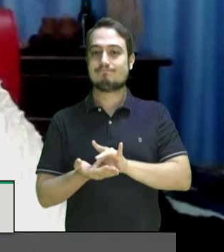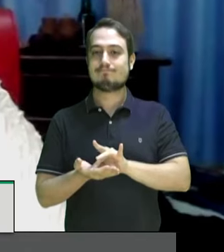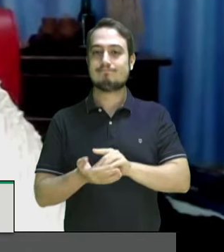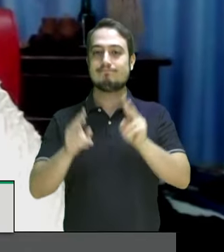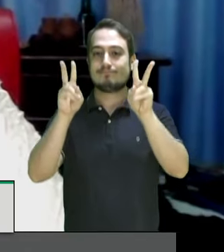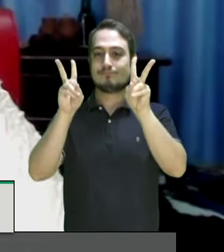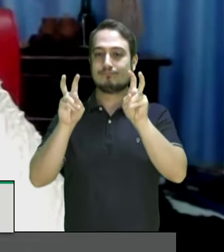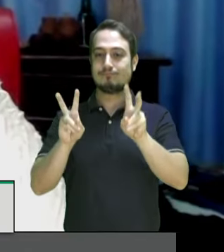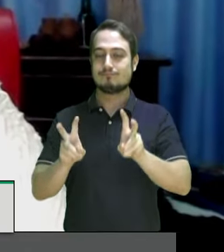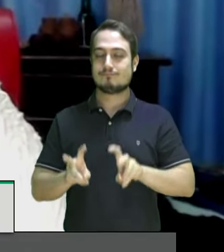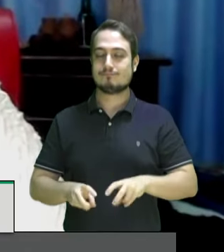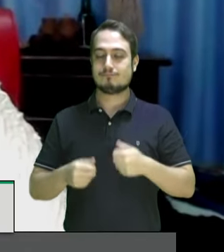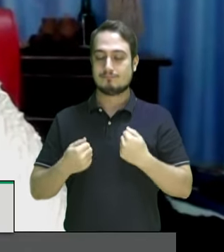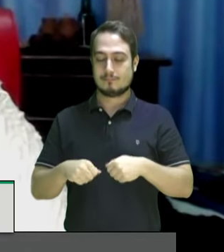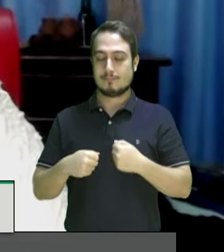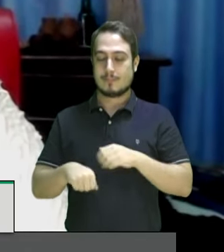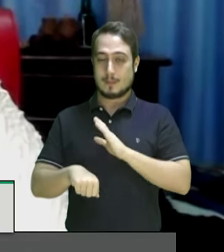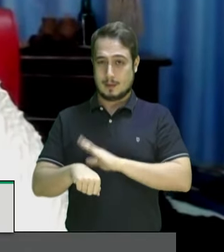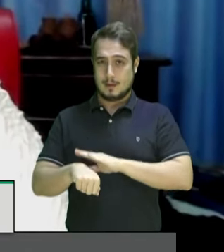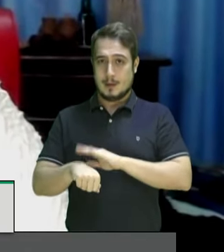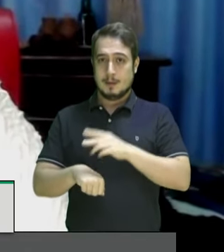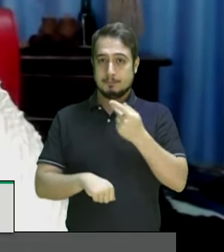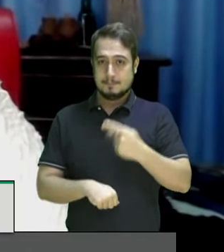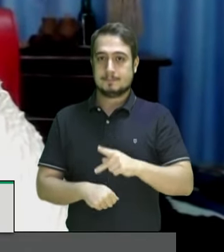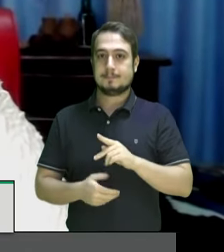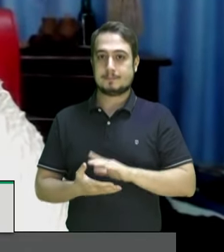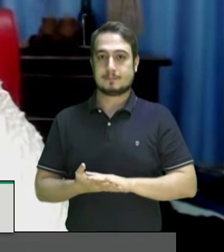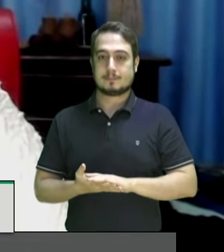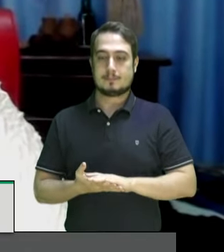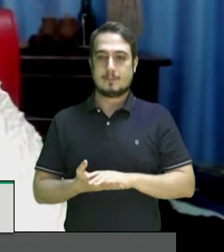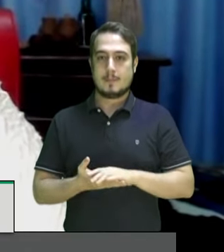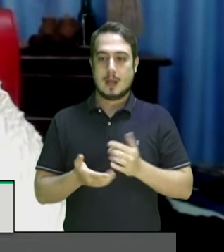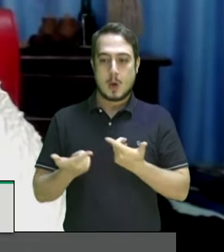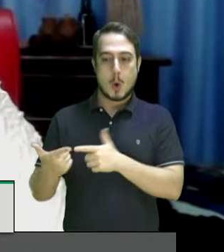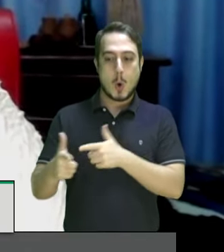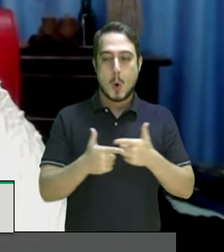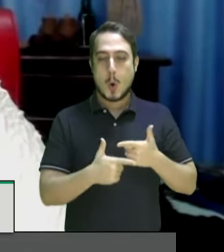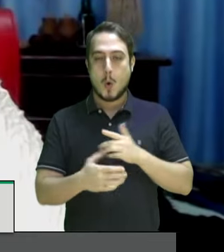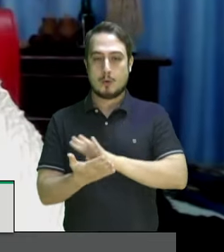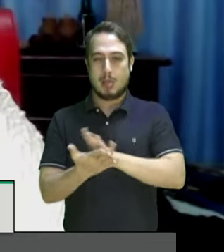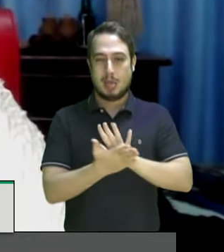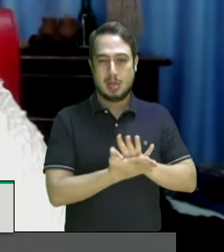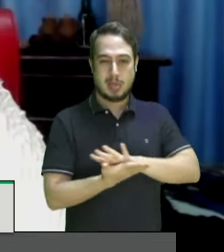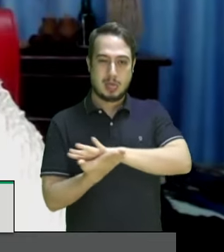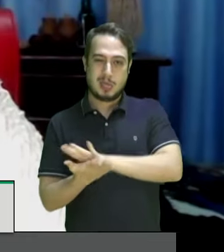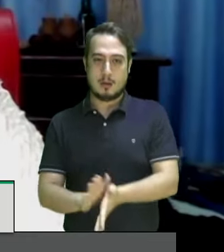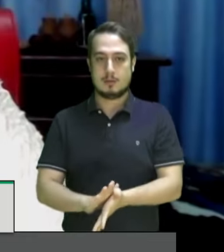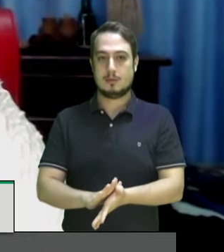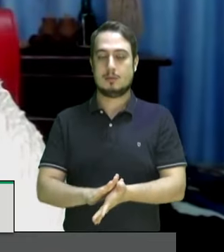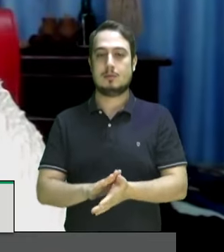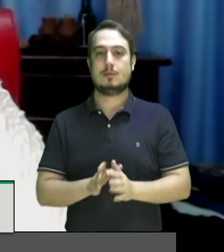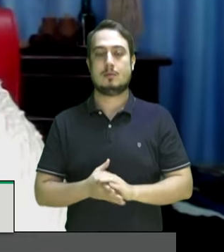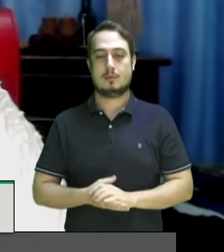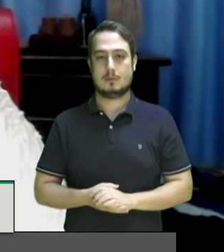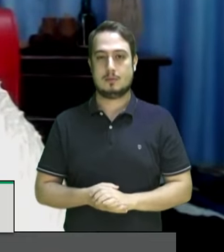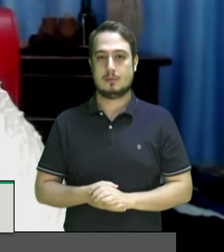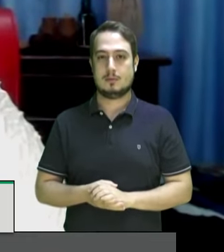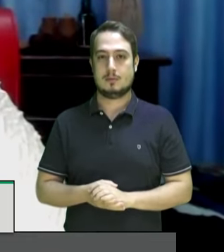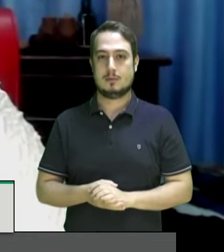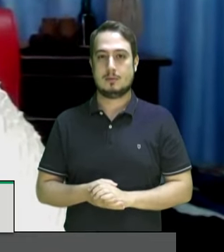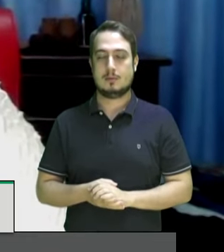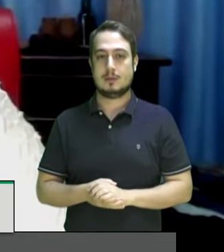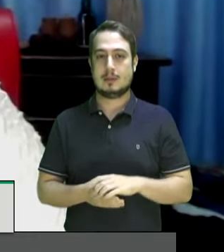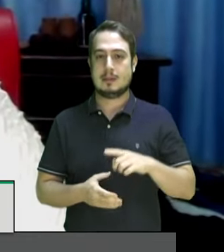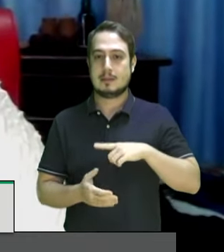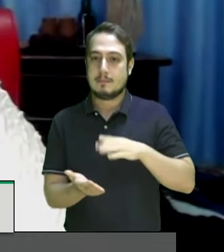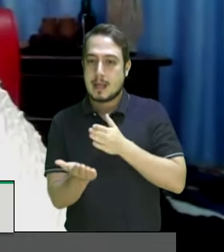necessária nesse momento para o combate ao racismo e o caminho